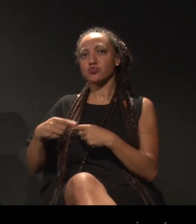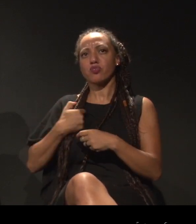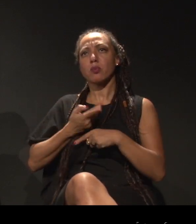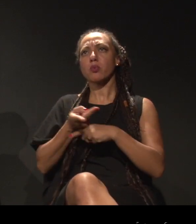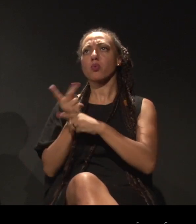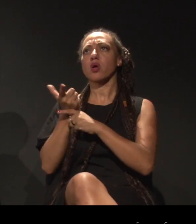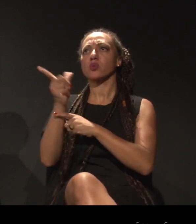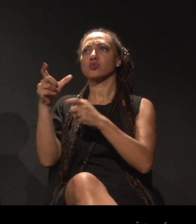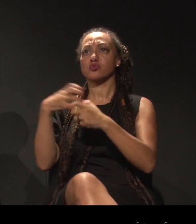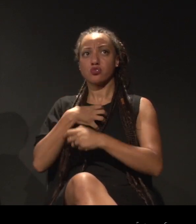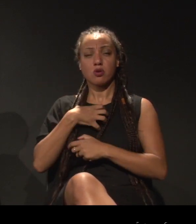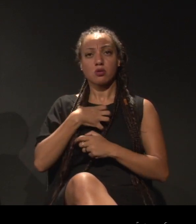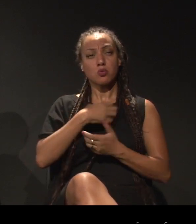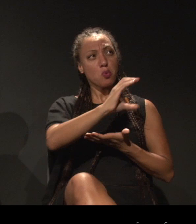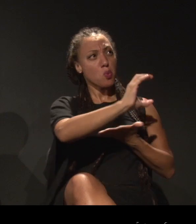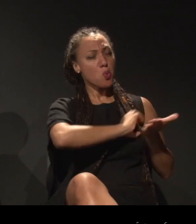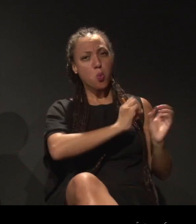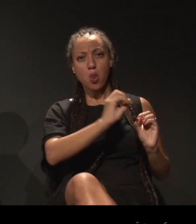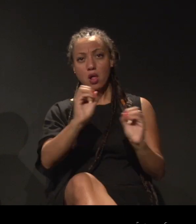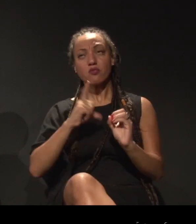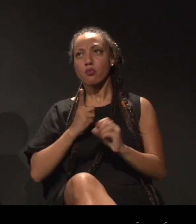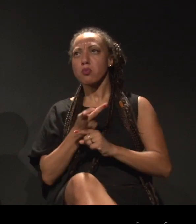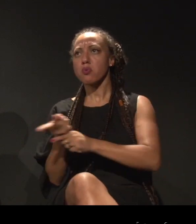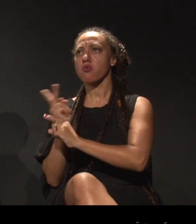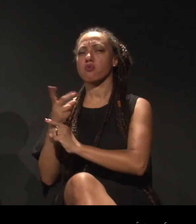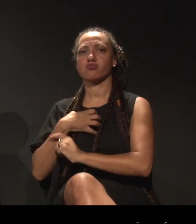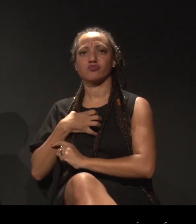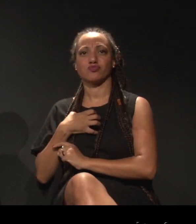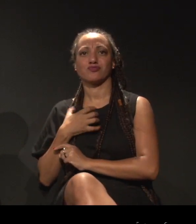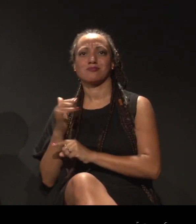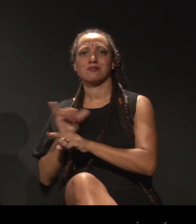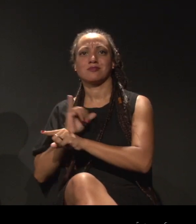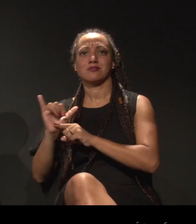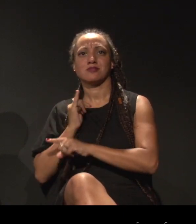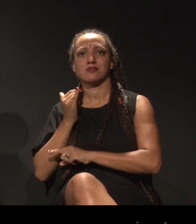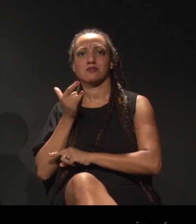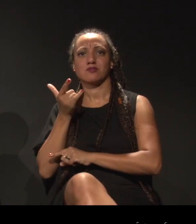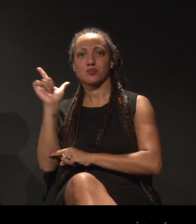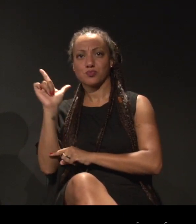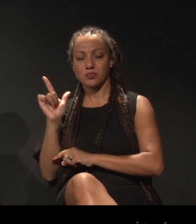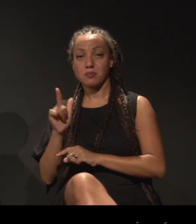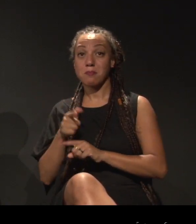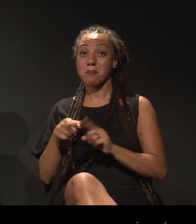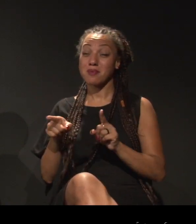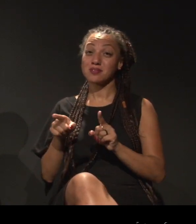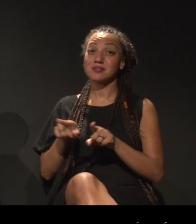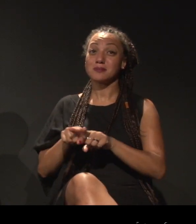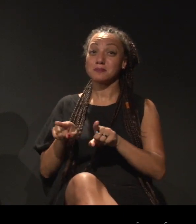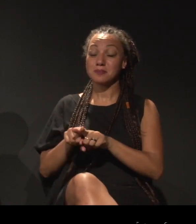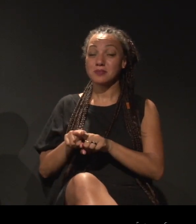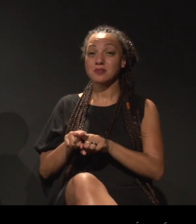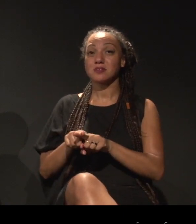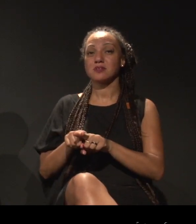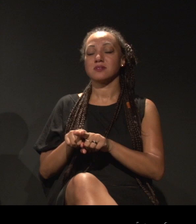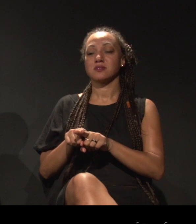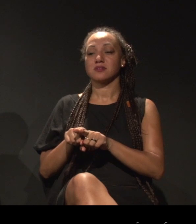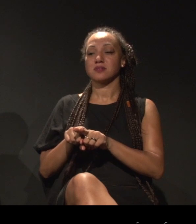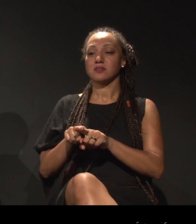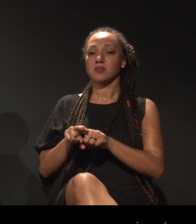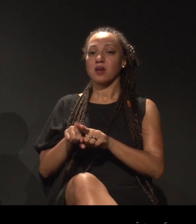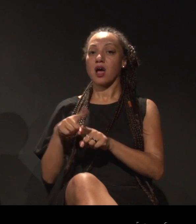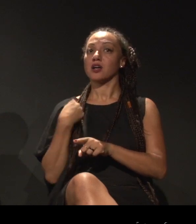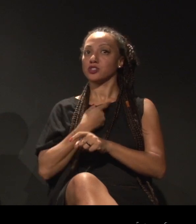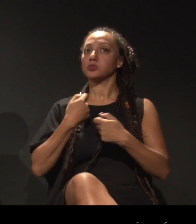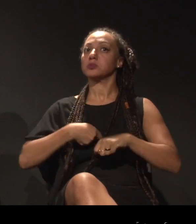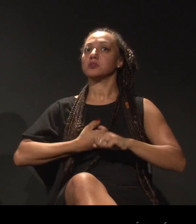vamos procurar outras formas, vamos procurar outras formas, mas, ao mesmo tempo, procurar outras formas não significa que a gente